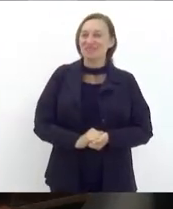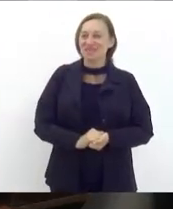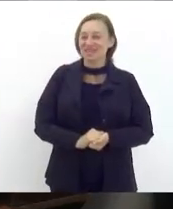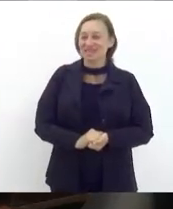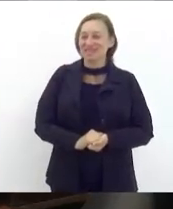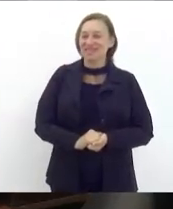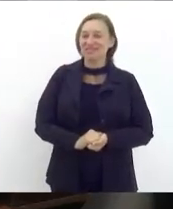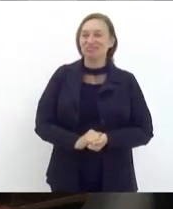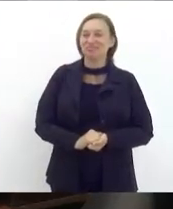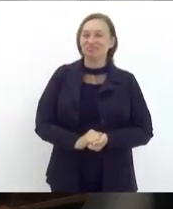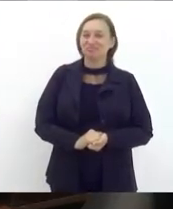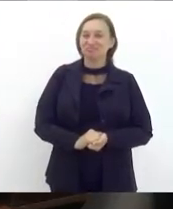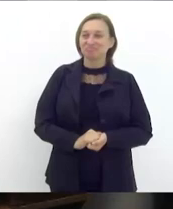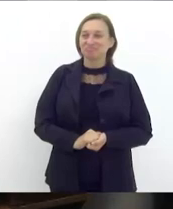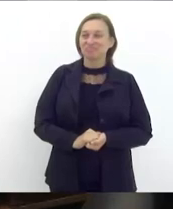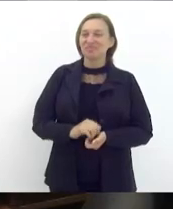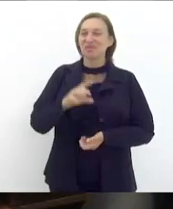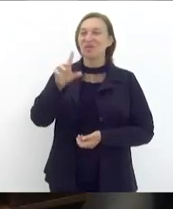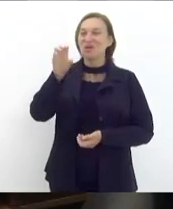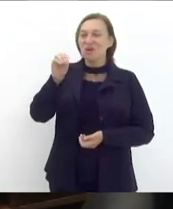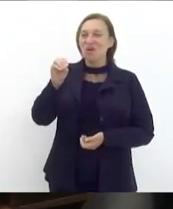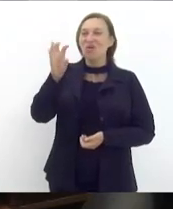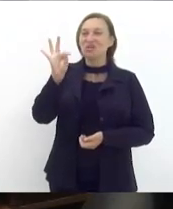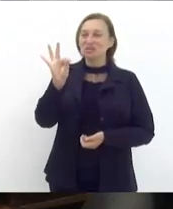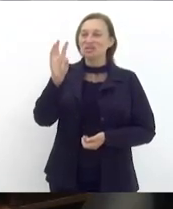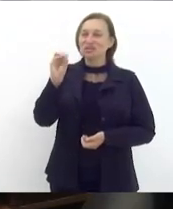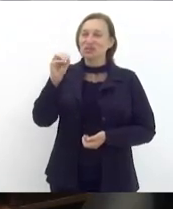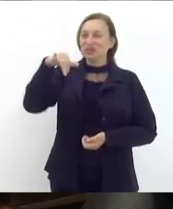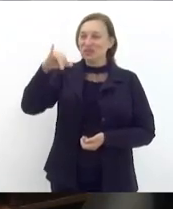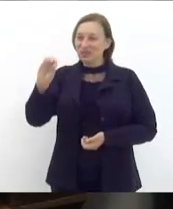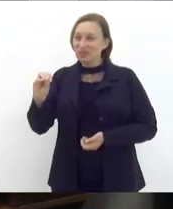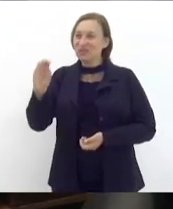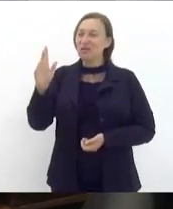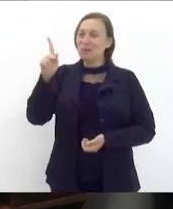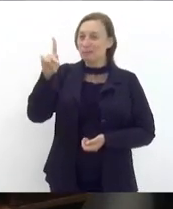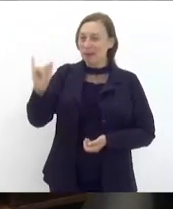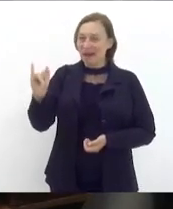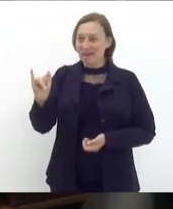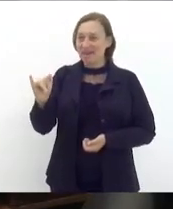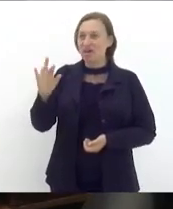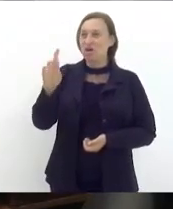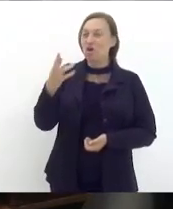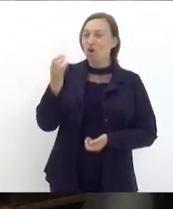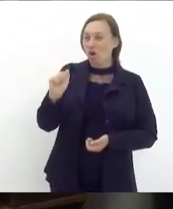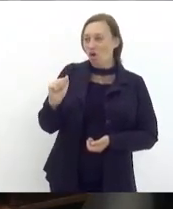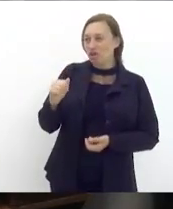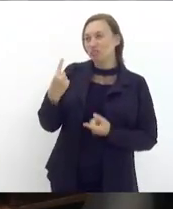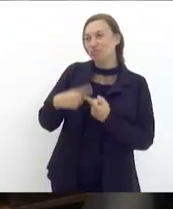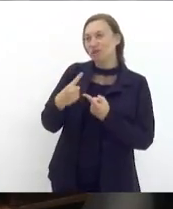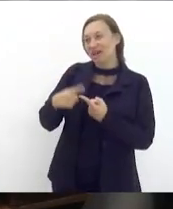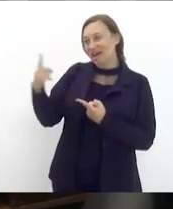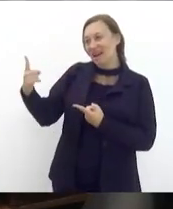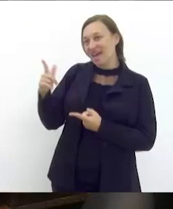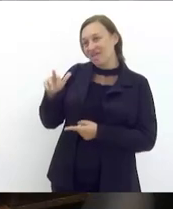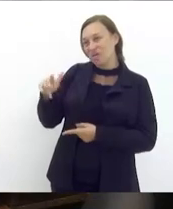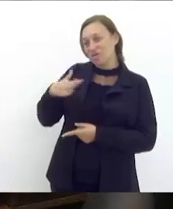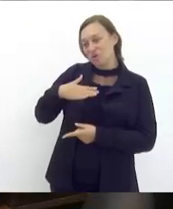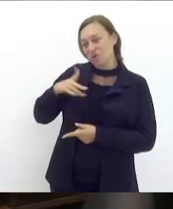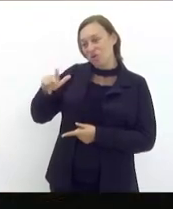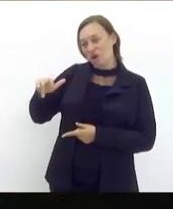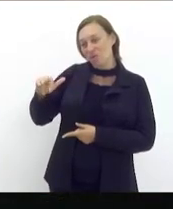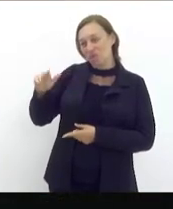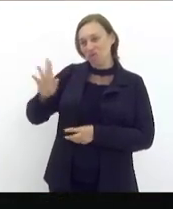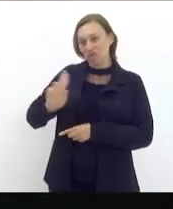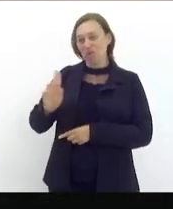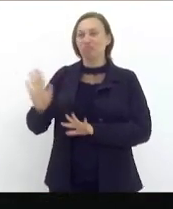Ottoni desculpe Ottoni Pai Ottoni Pai Rocha porque ele é meu irmão eu sou rocha ele também é mas